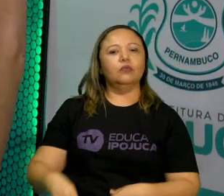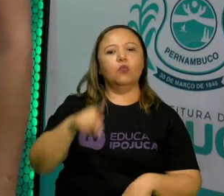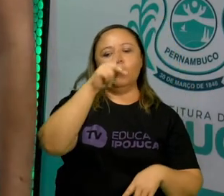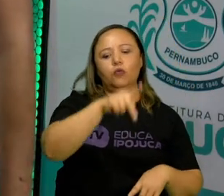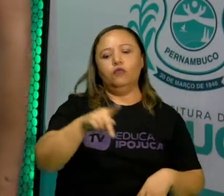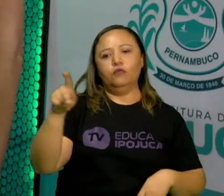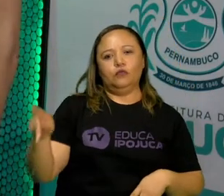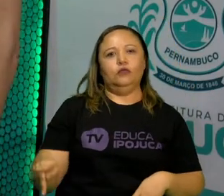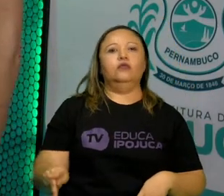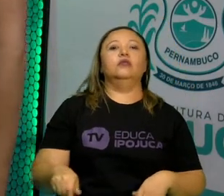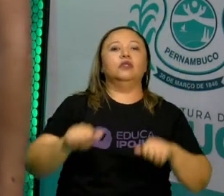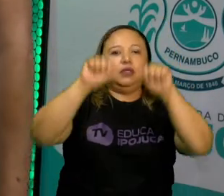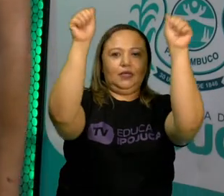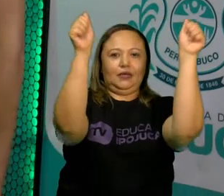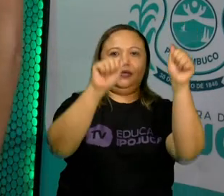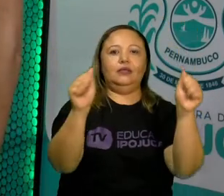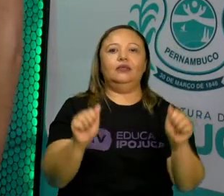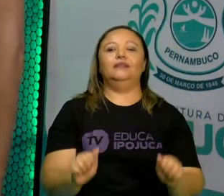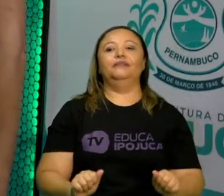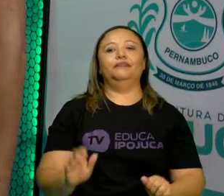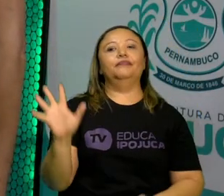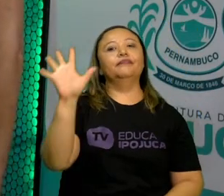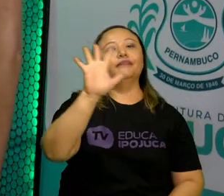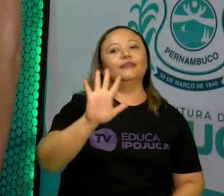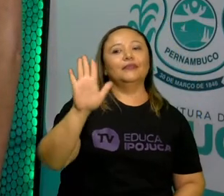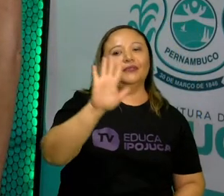na próxima aula. Tchau, pessoal. Valeu.